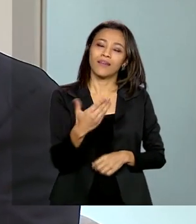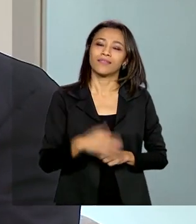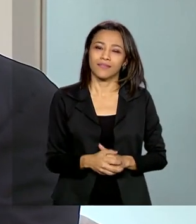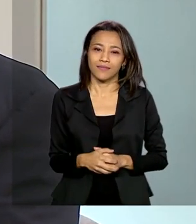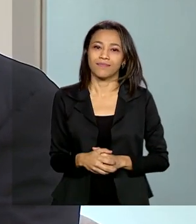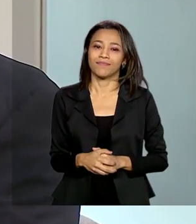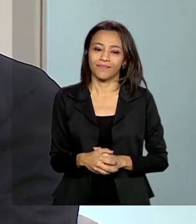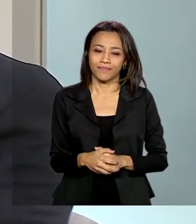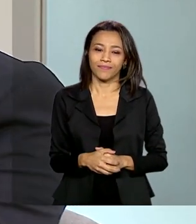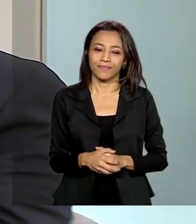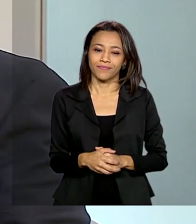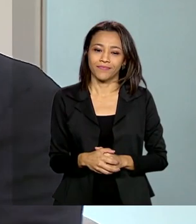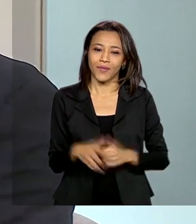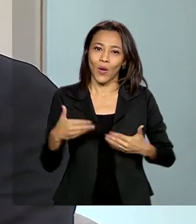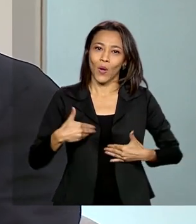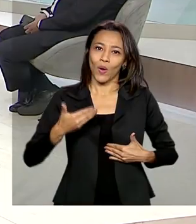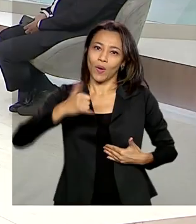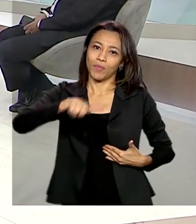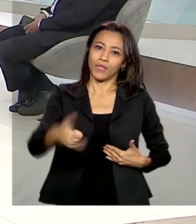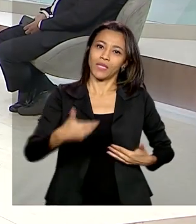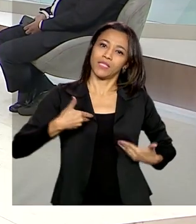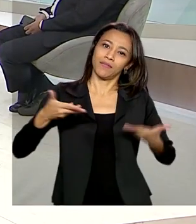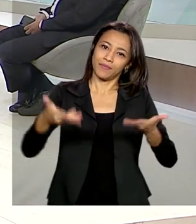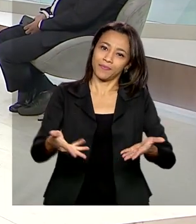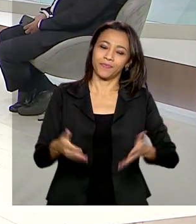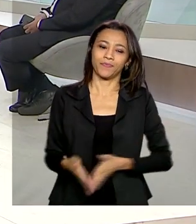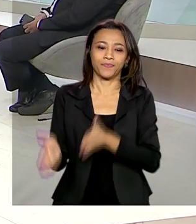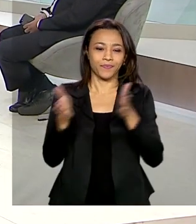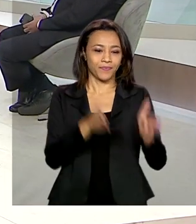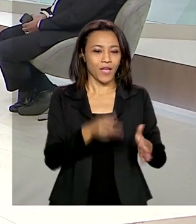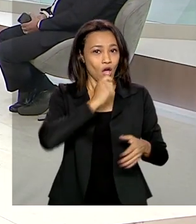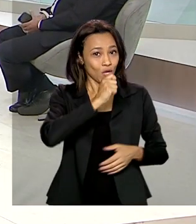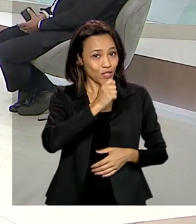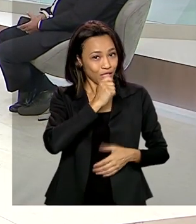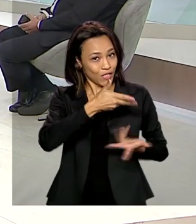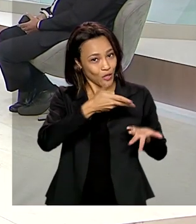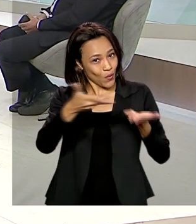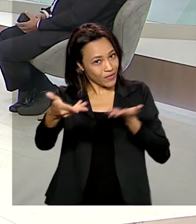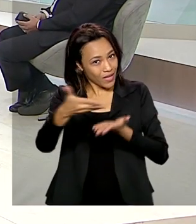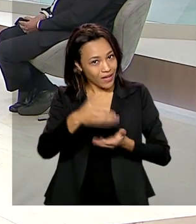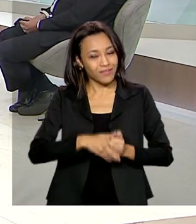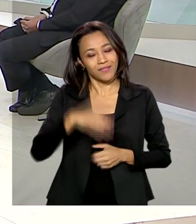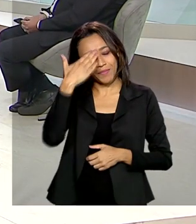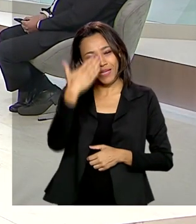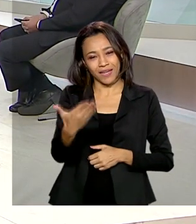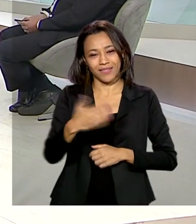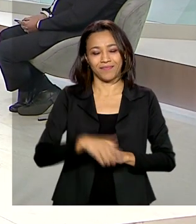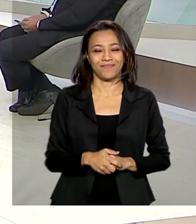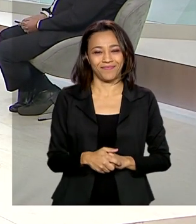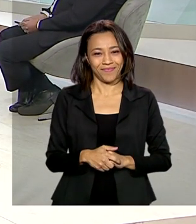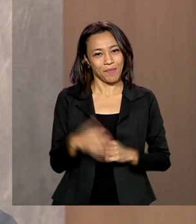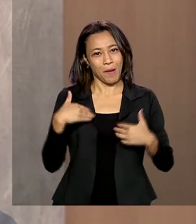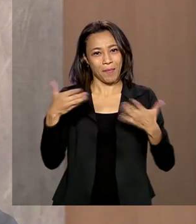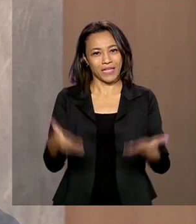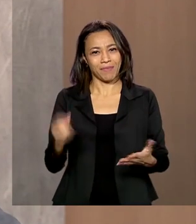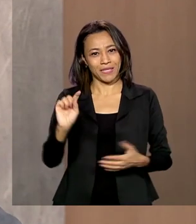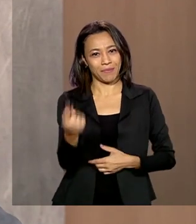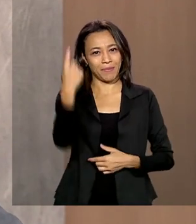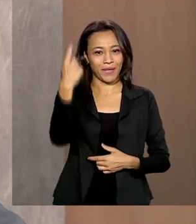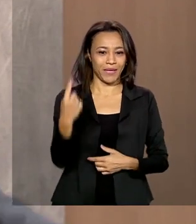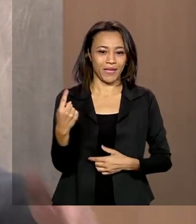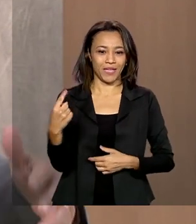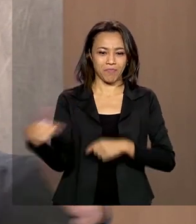por poder ter participado. Ao nosso jornalista convidado, Carlos Campos. Muito obrigado por participar dessa primeira